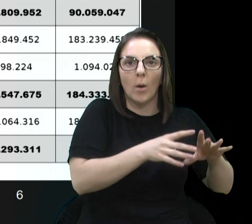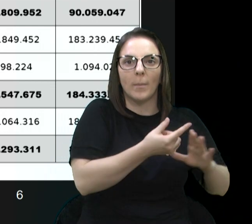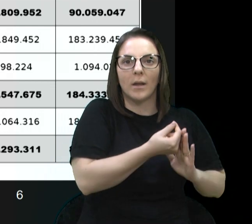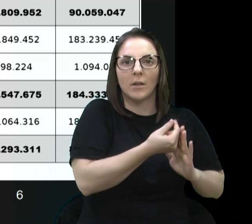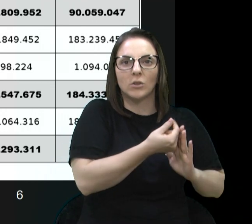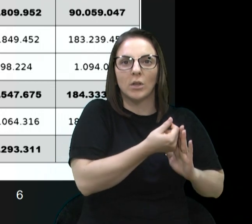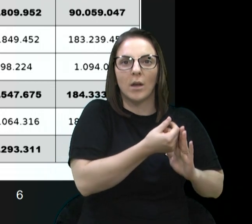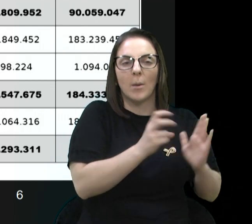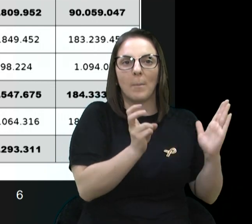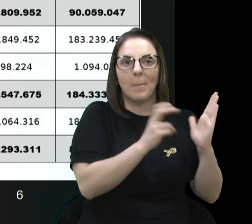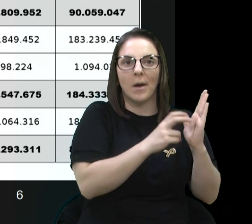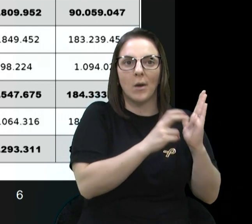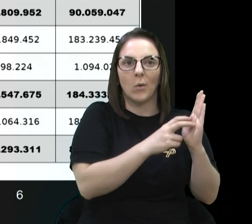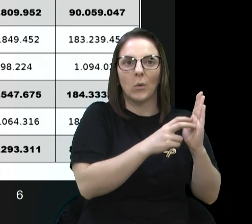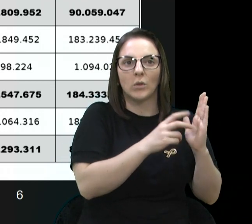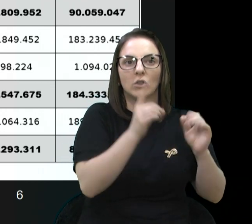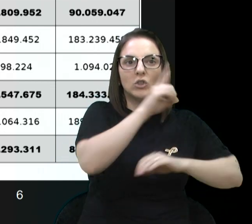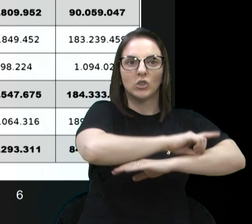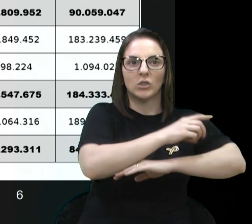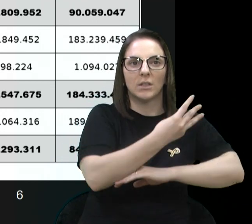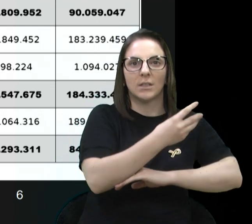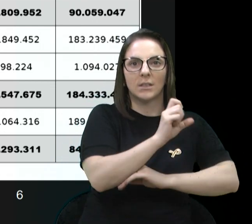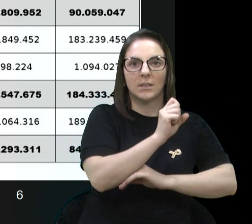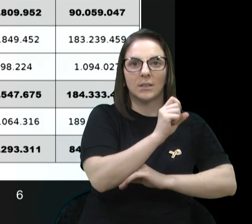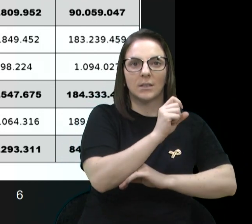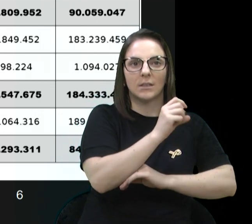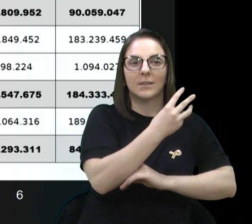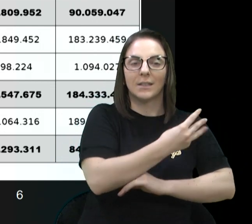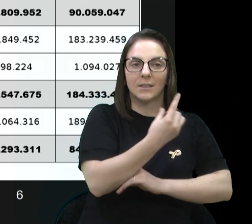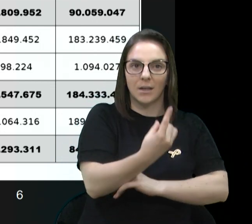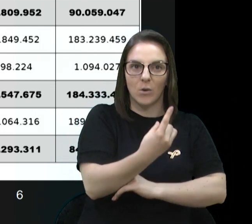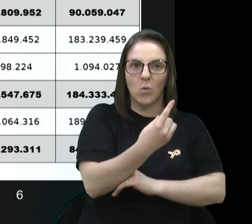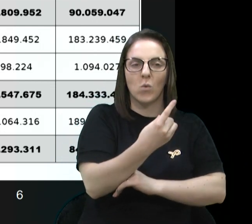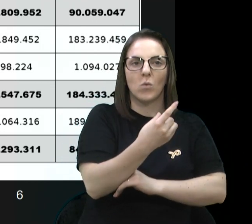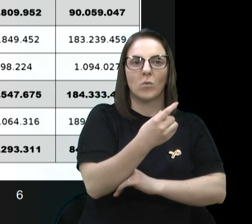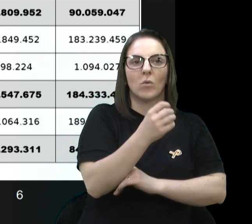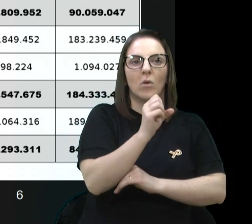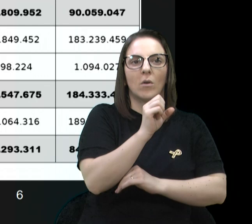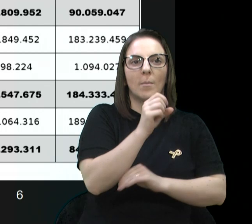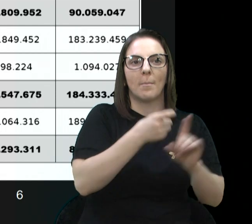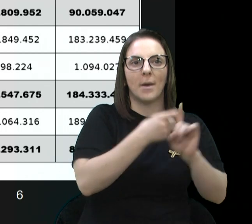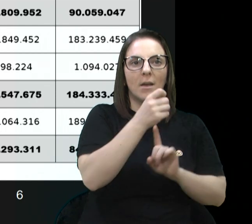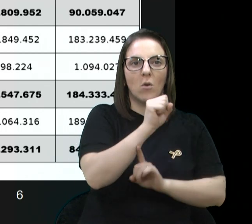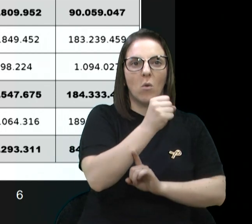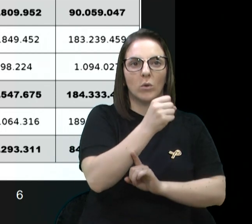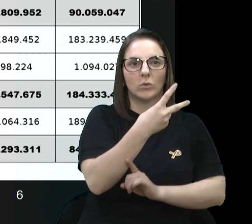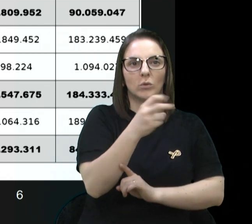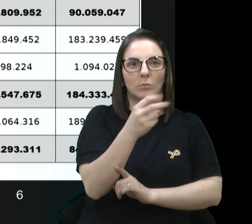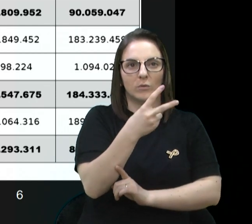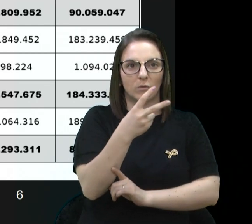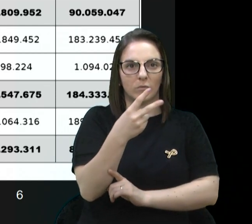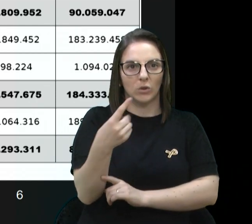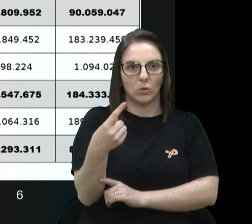de outubro de 2020. Conta com verbas do município,